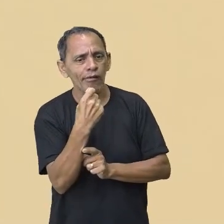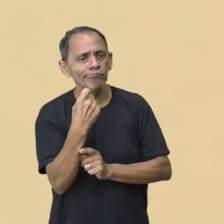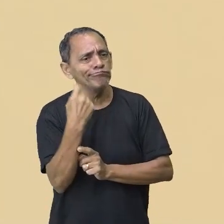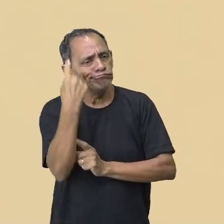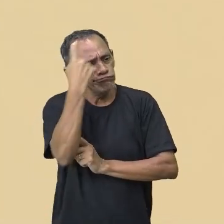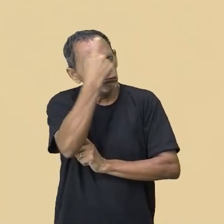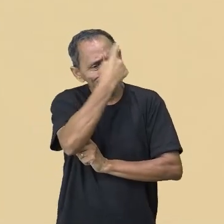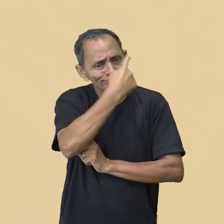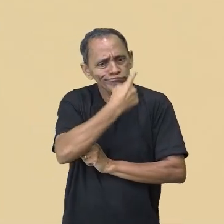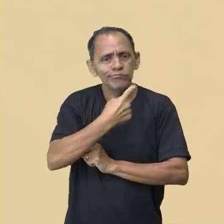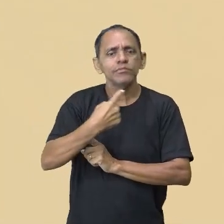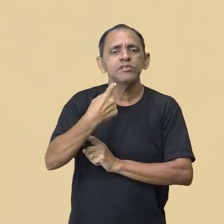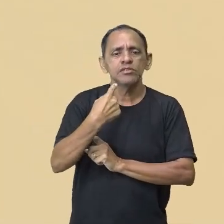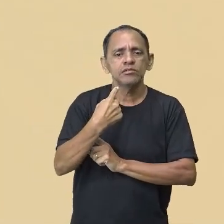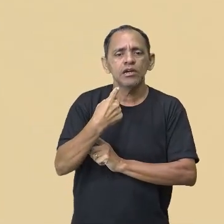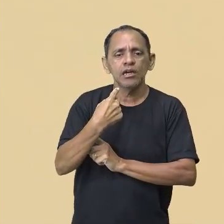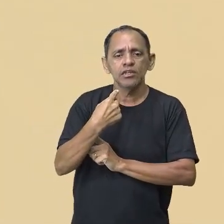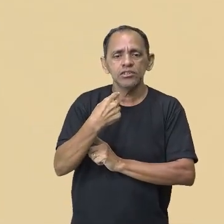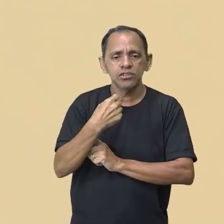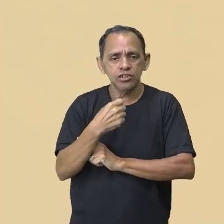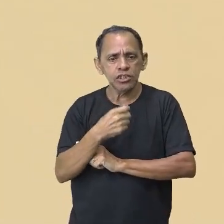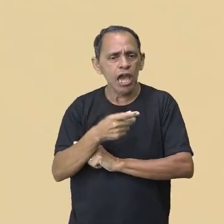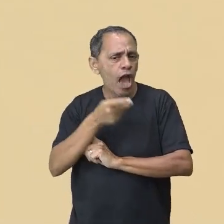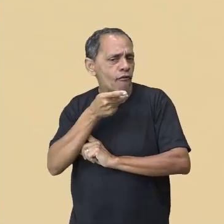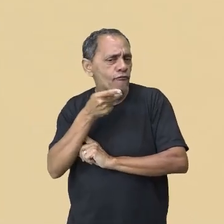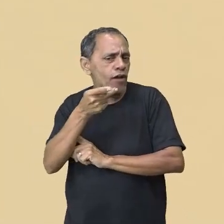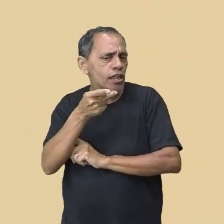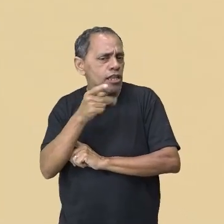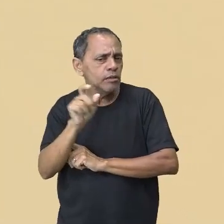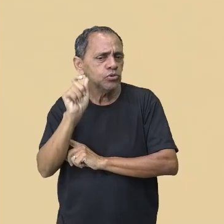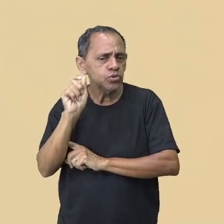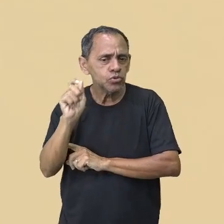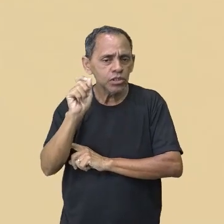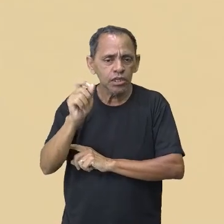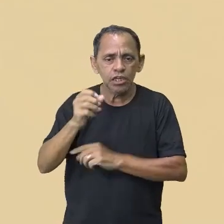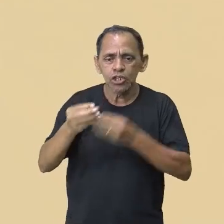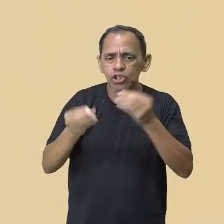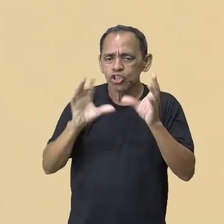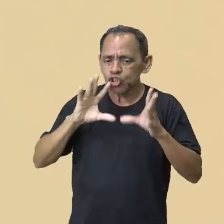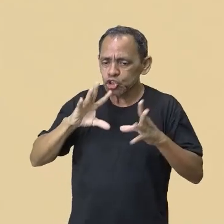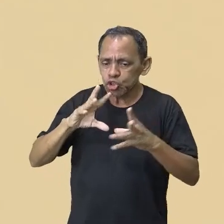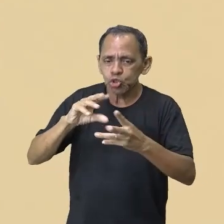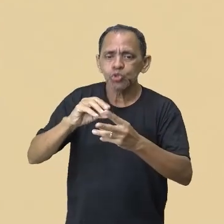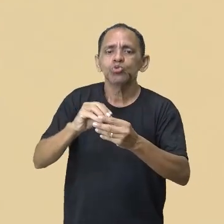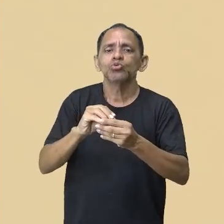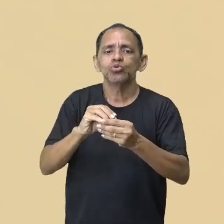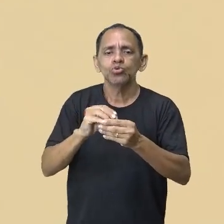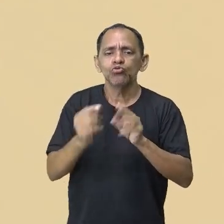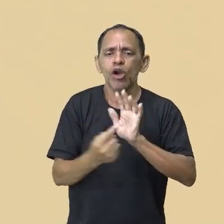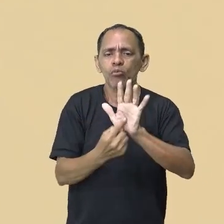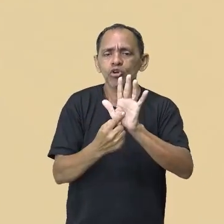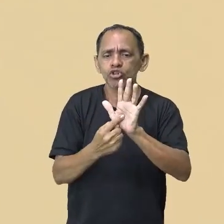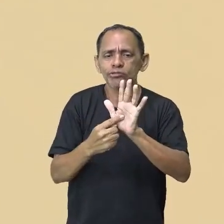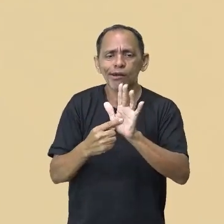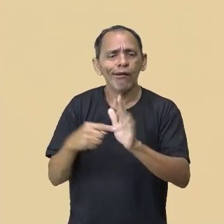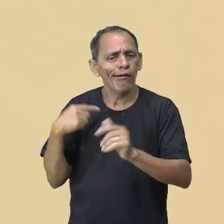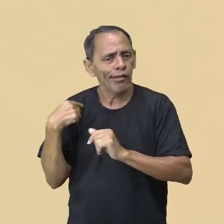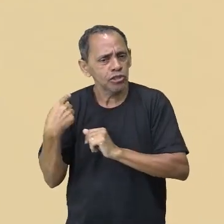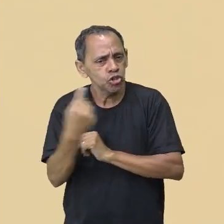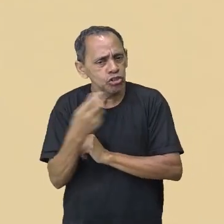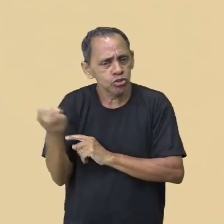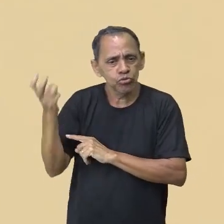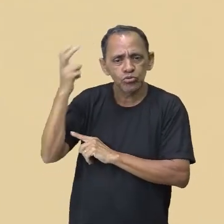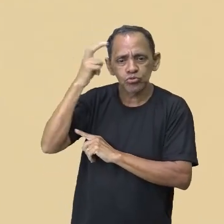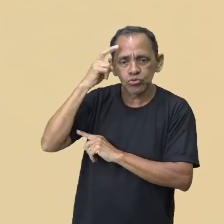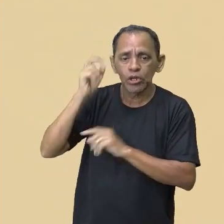nosso lugar, o nosso sotaque, tudo vai nos conduzir, nos levar a nossa cultura. Você